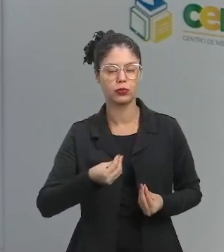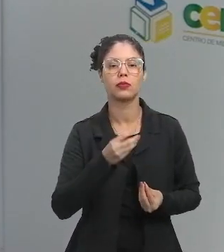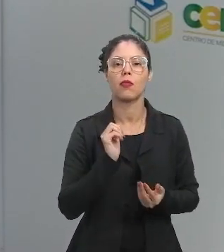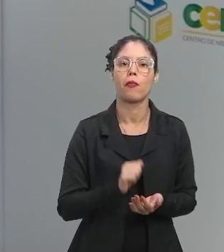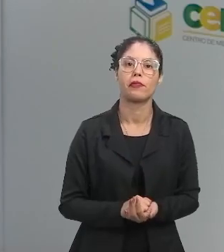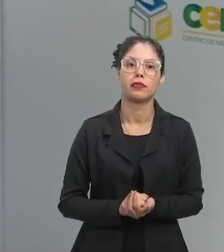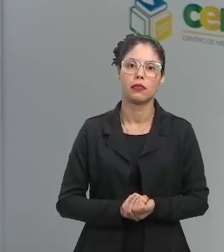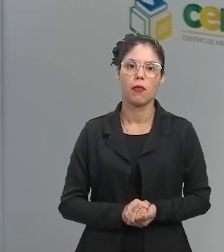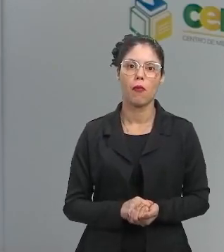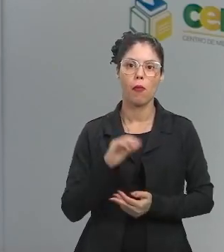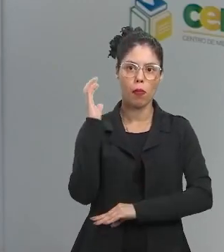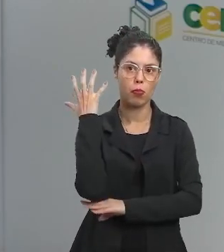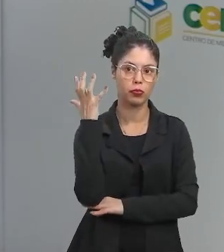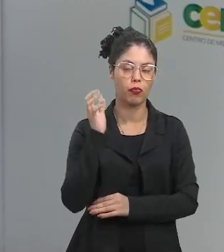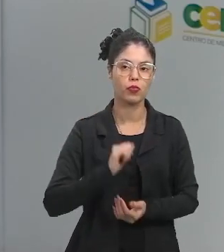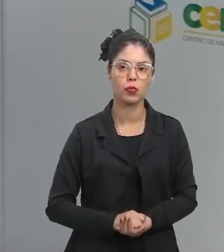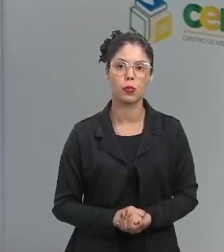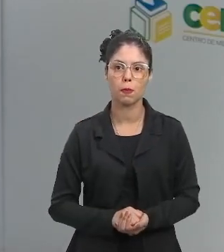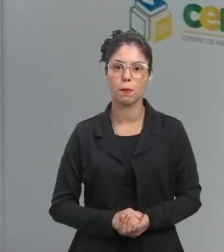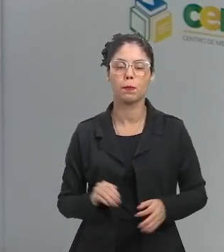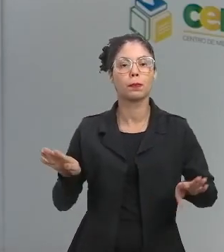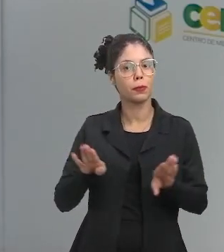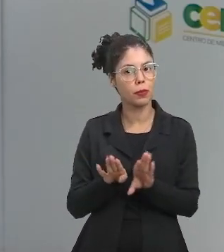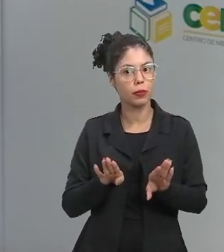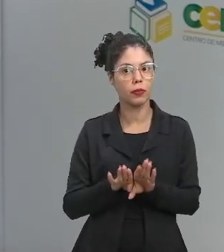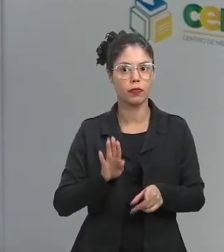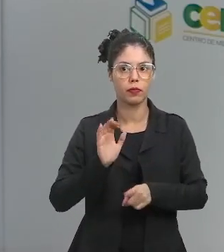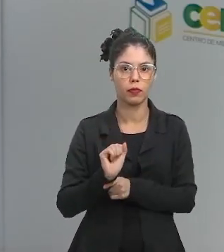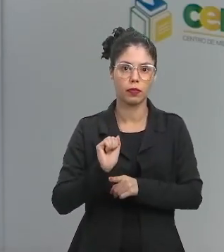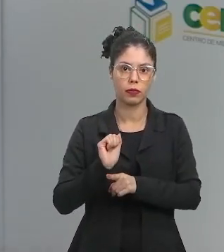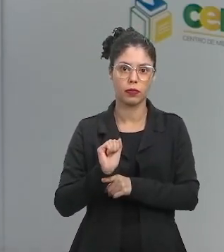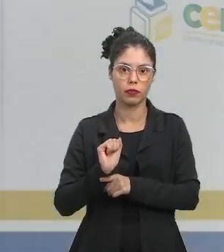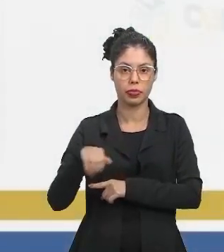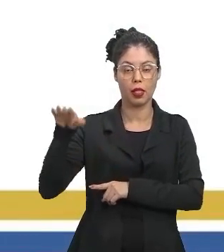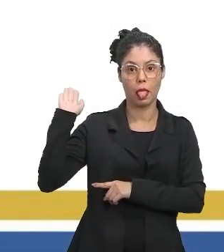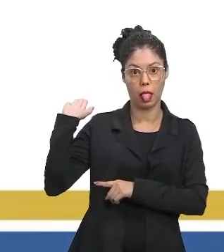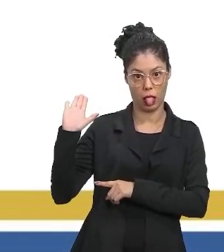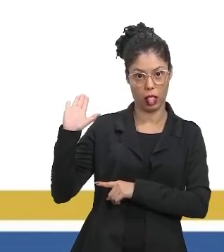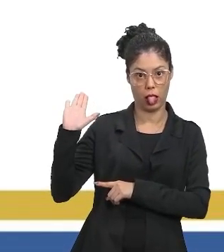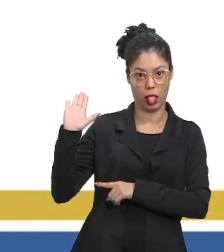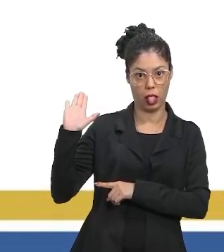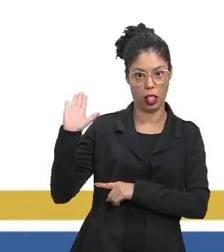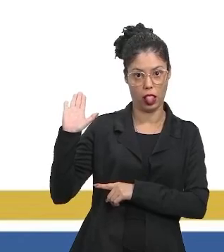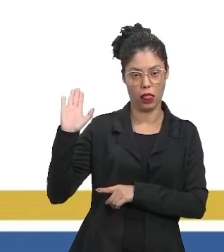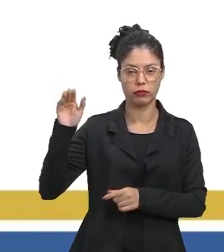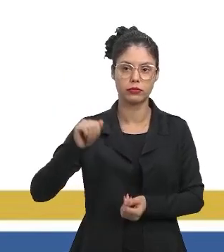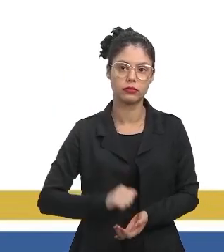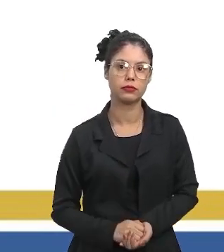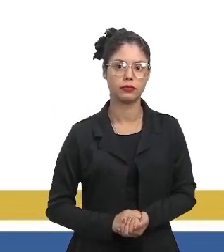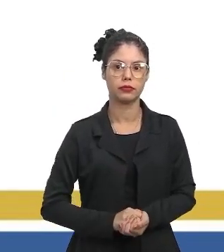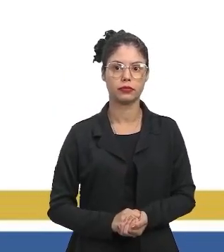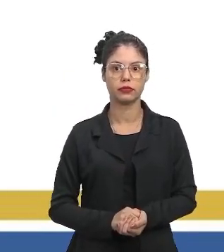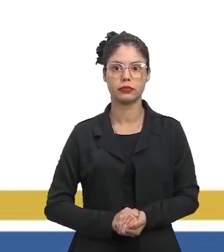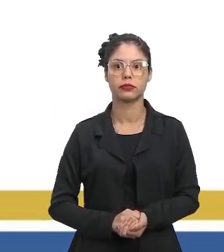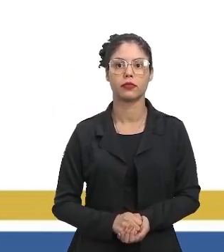floresta de Mata Atlântica. Então, assim, Albert Einstein disse o seguinte, nós temos aqui uma chage,